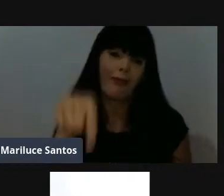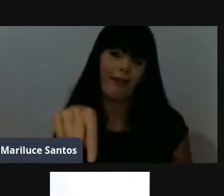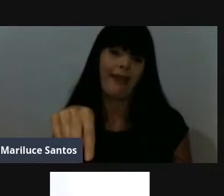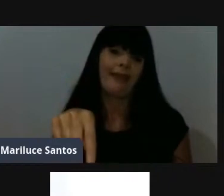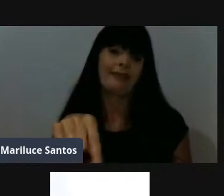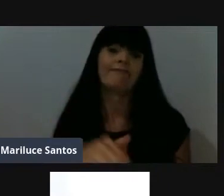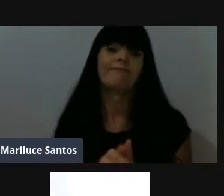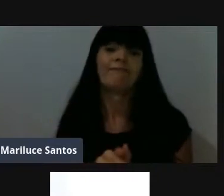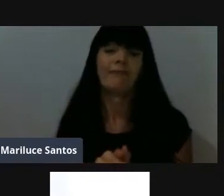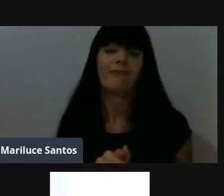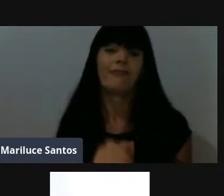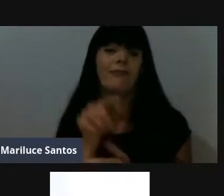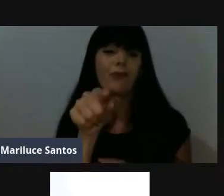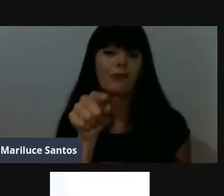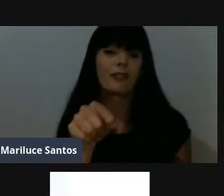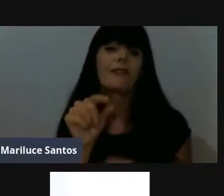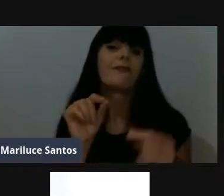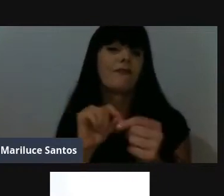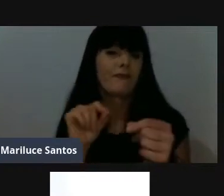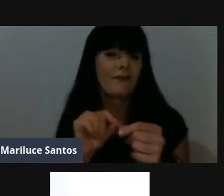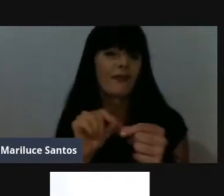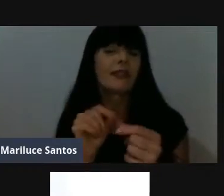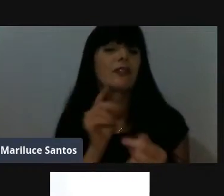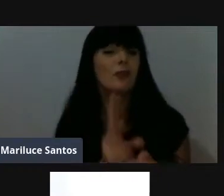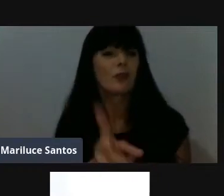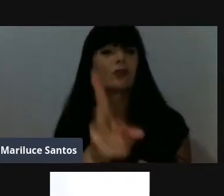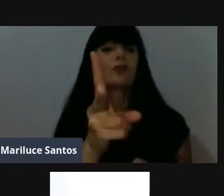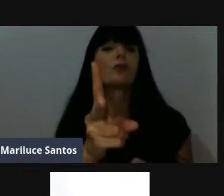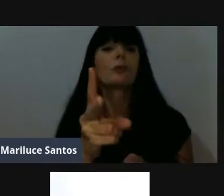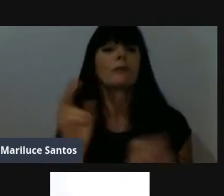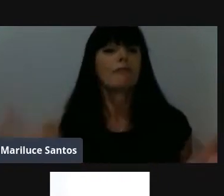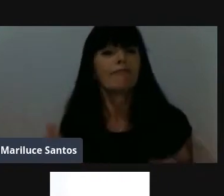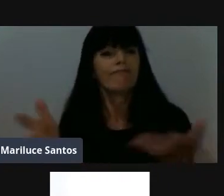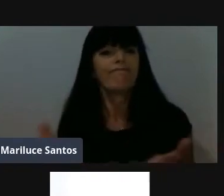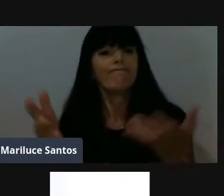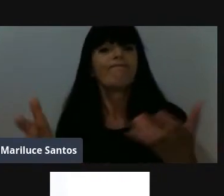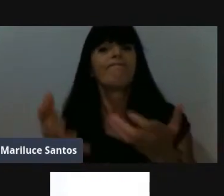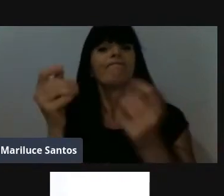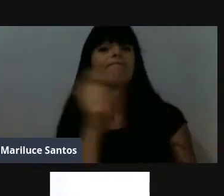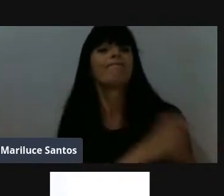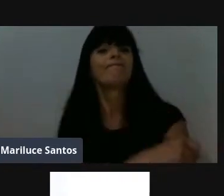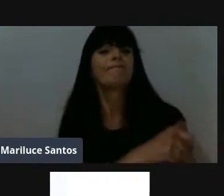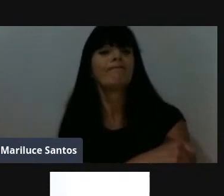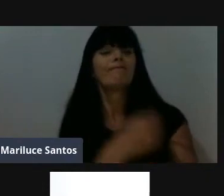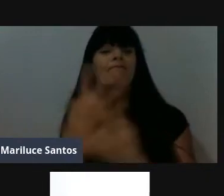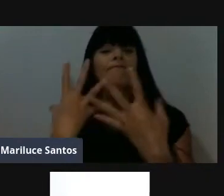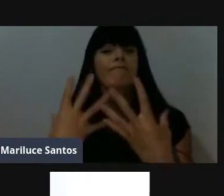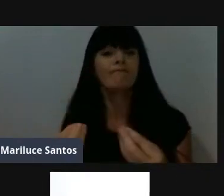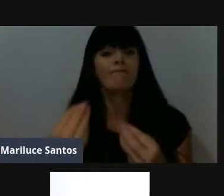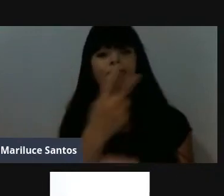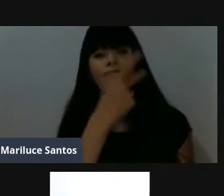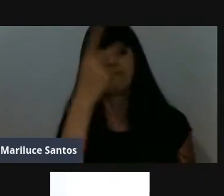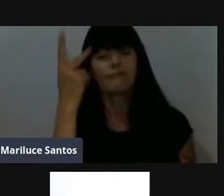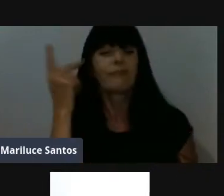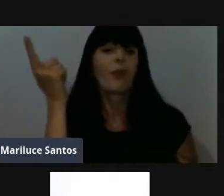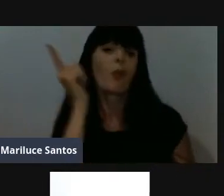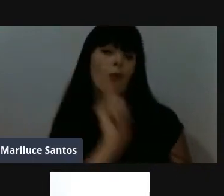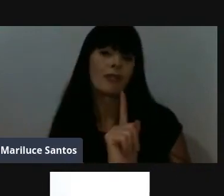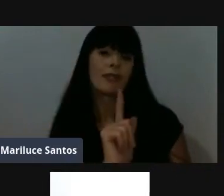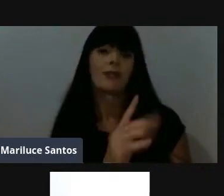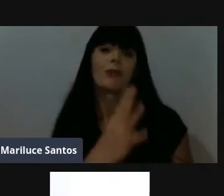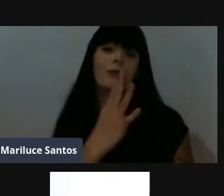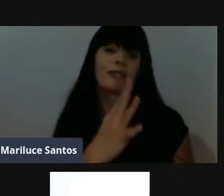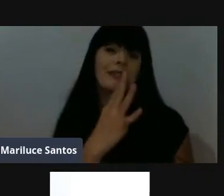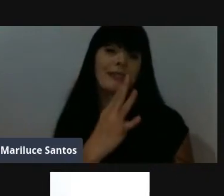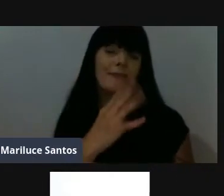fez, né, eu sei que ainda faz, ainda com certeza inspira muitos alunos, inspira muita gente a alcançar conhecimento, eu lembro que